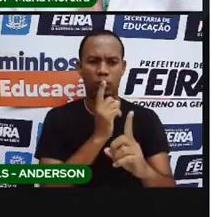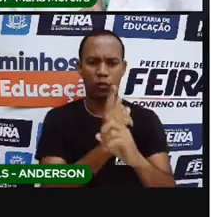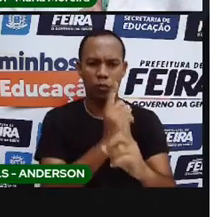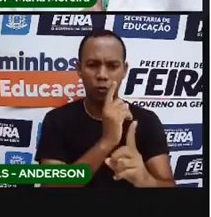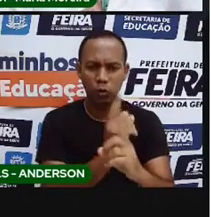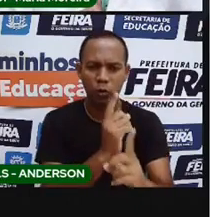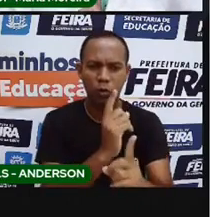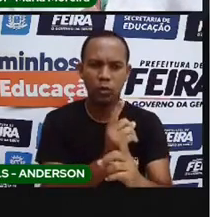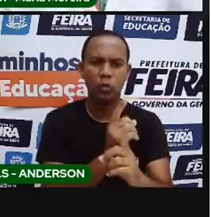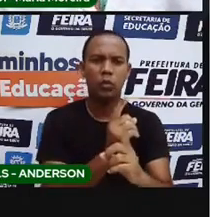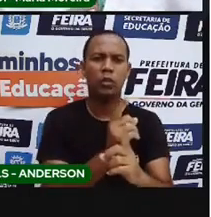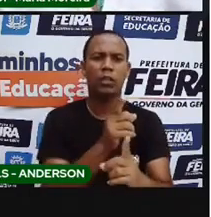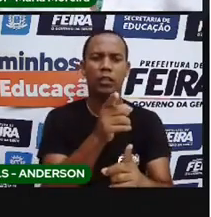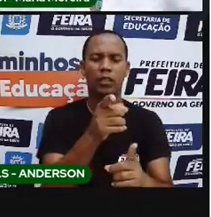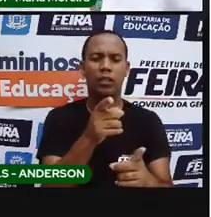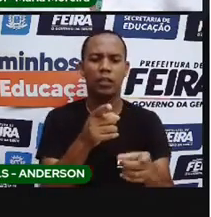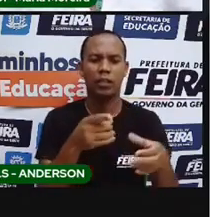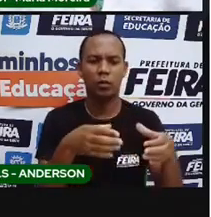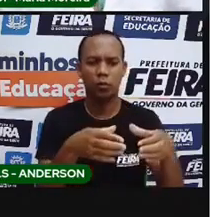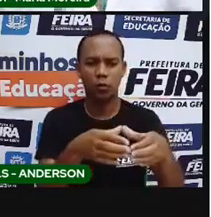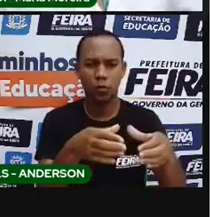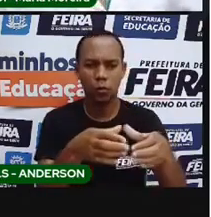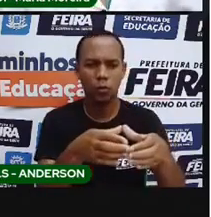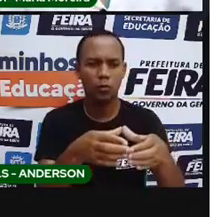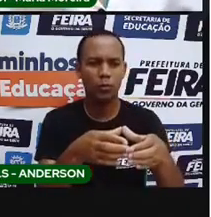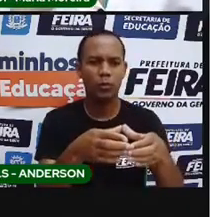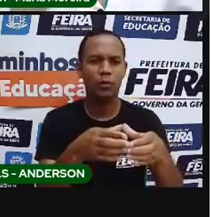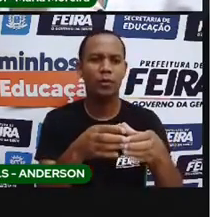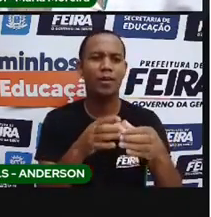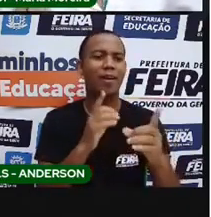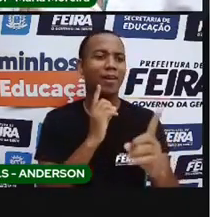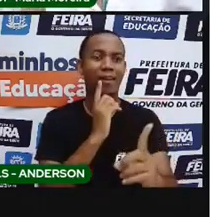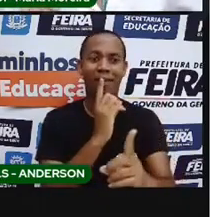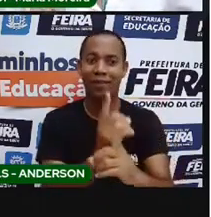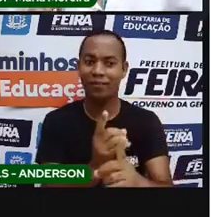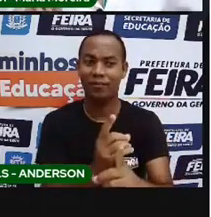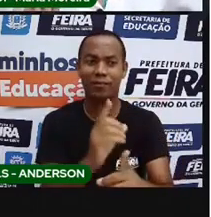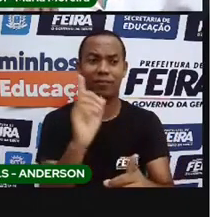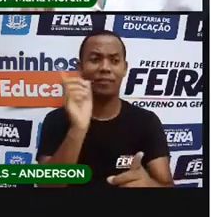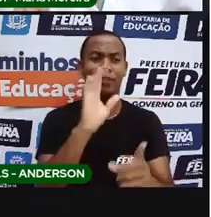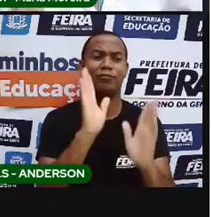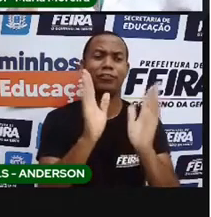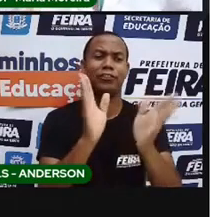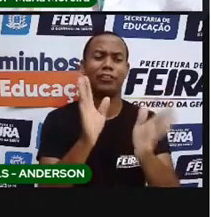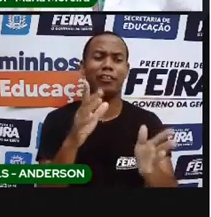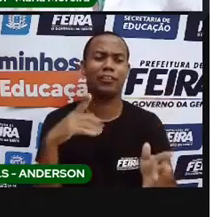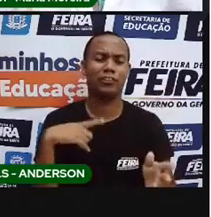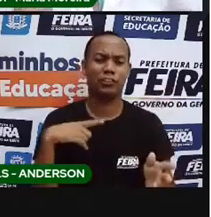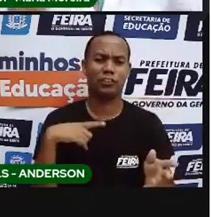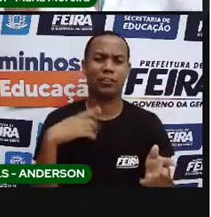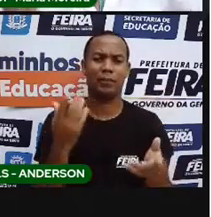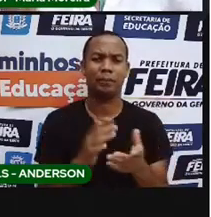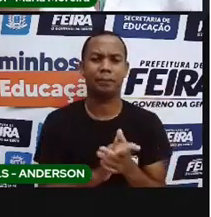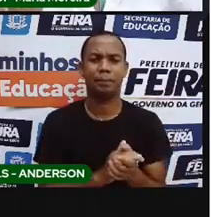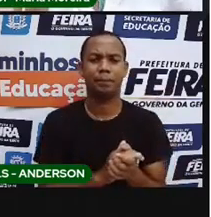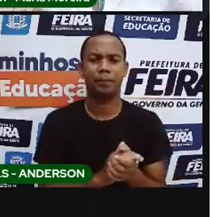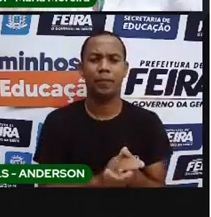Todo mundo concorda com a prova? Então, quando eles chegaram, será que foi uma chegada